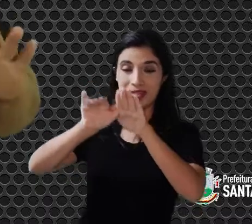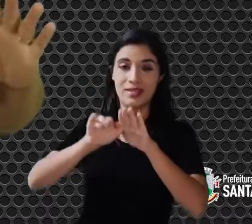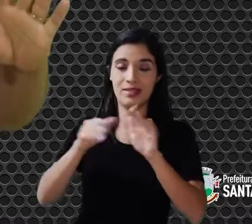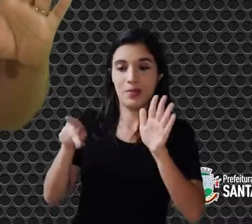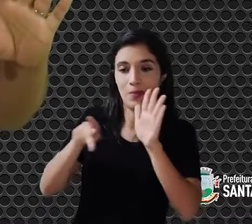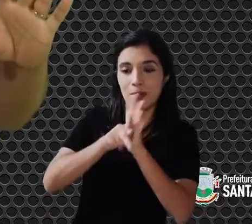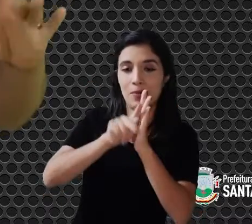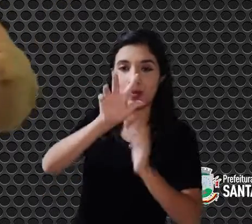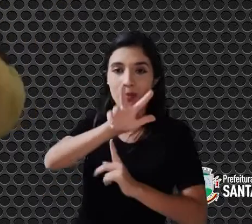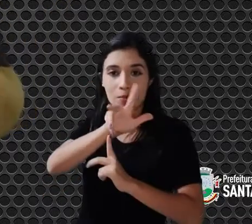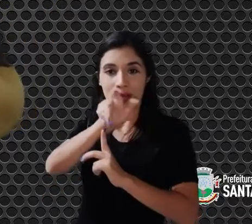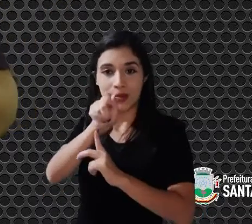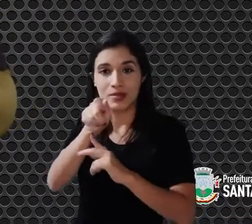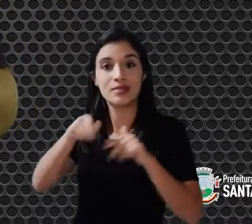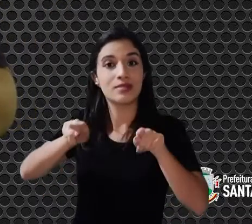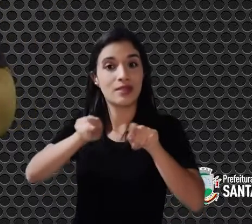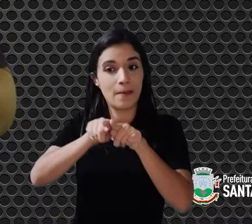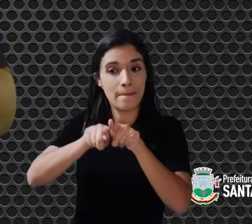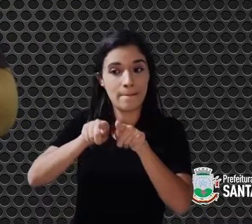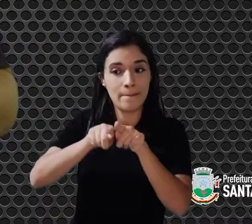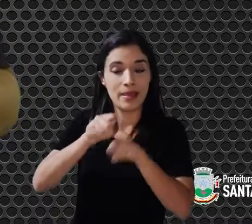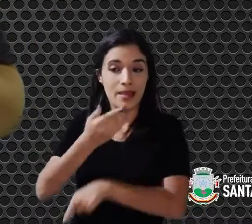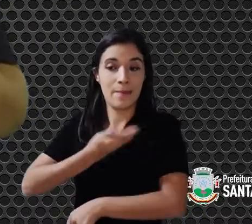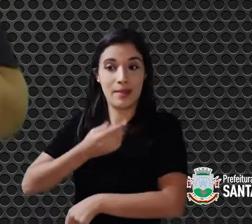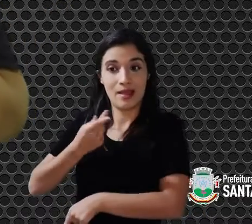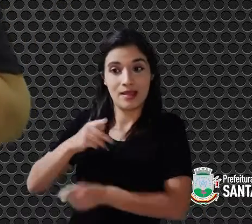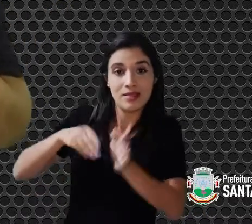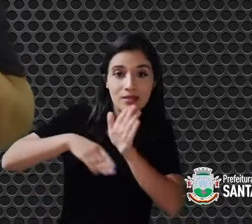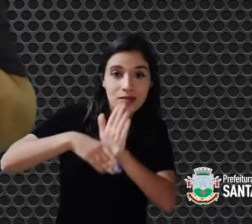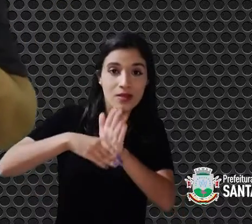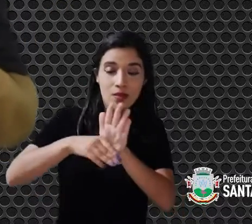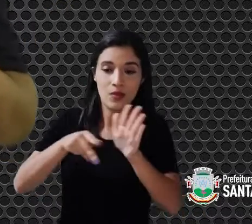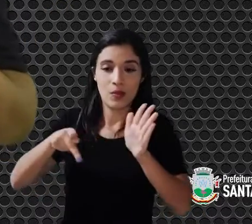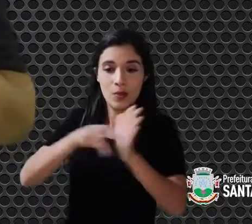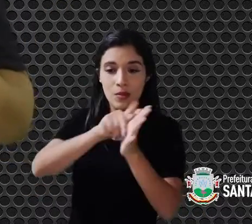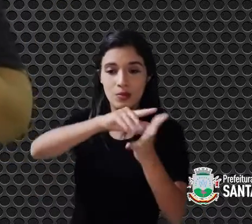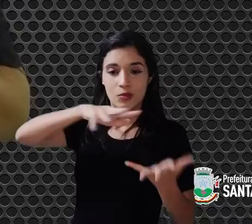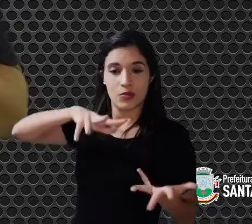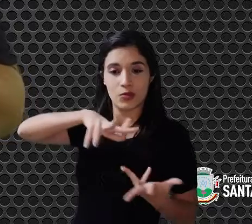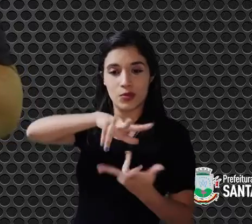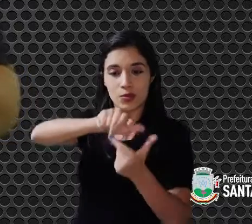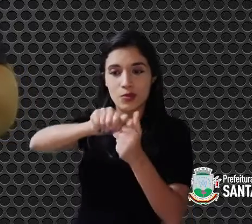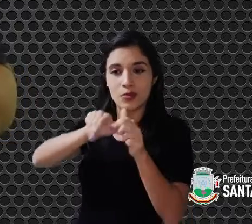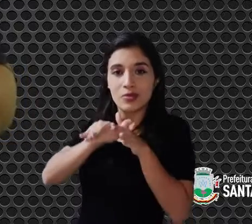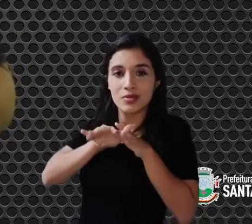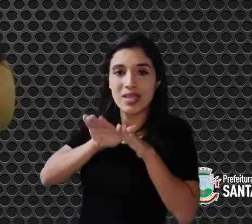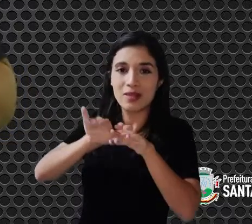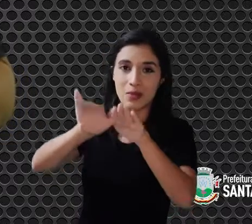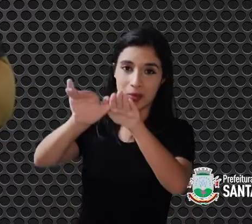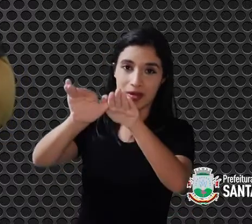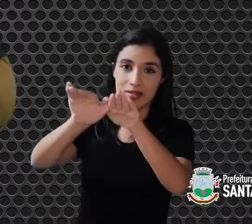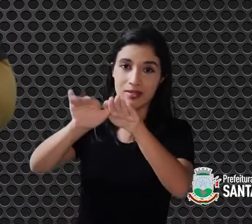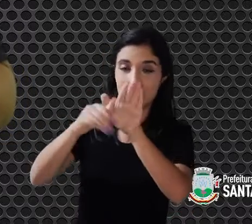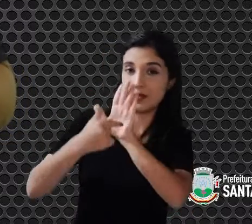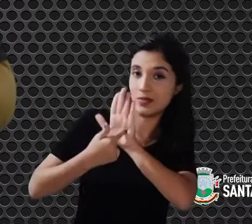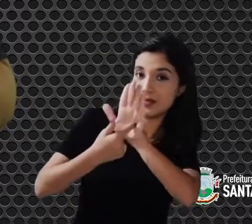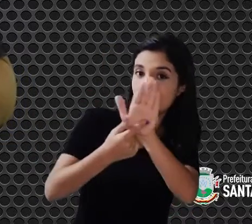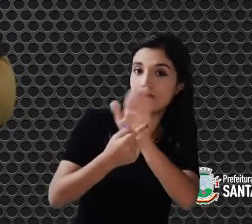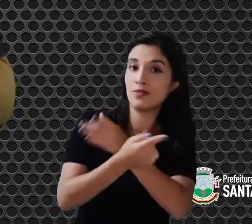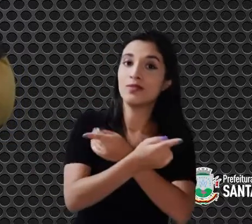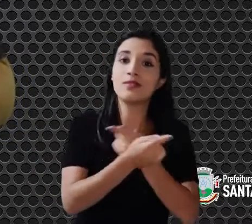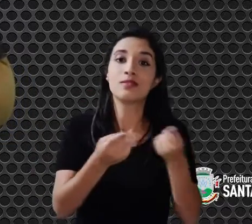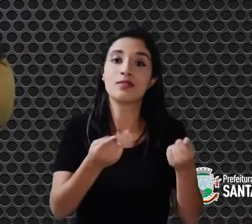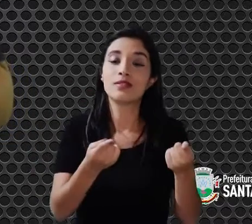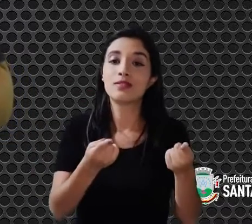das Artes e suas auxiliares do Reino dos Voos Leves, para mostrar para